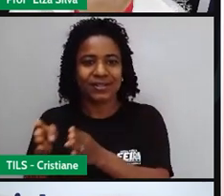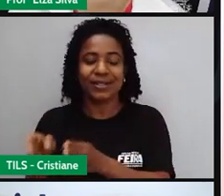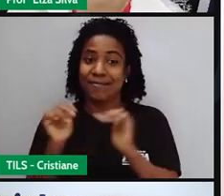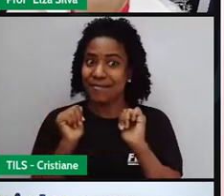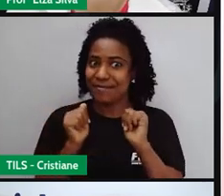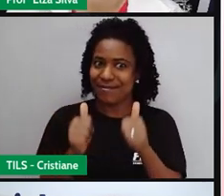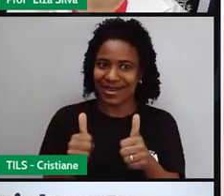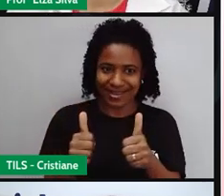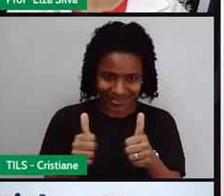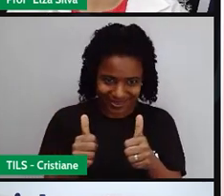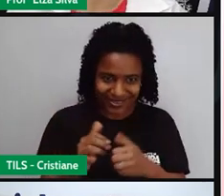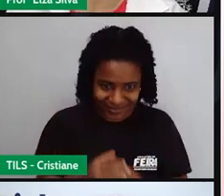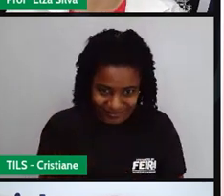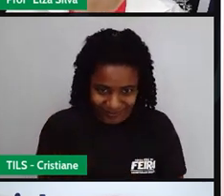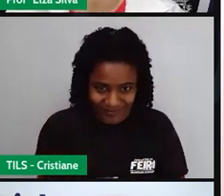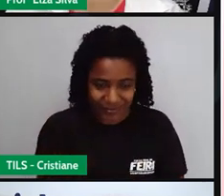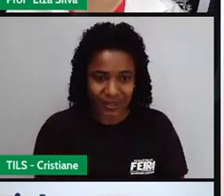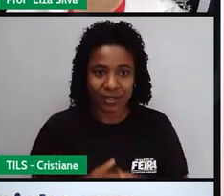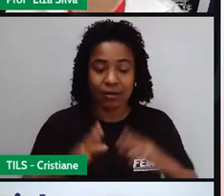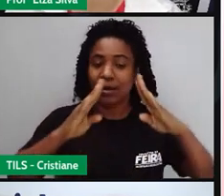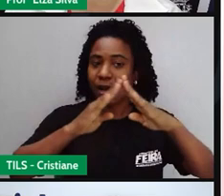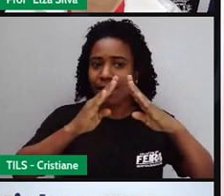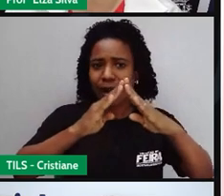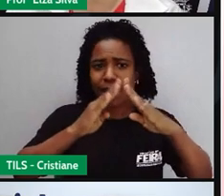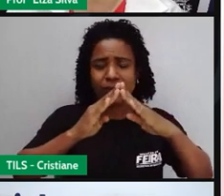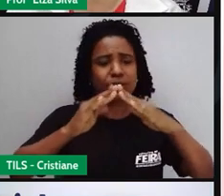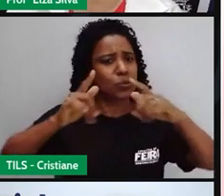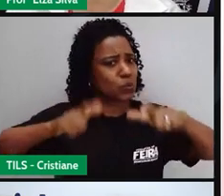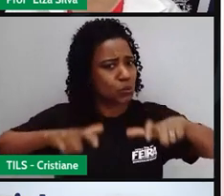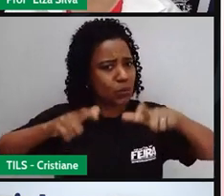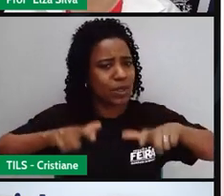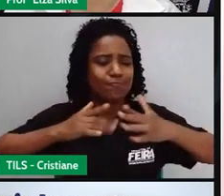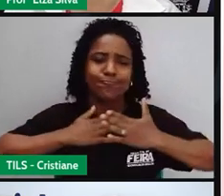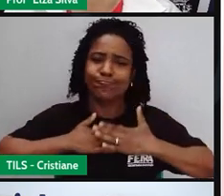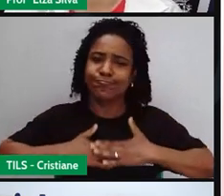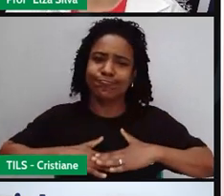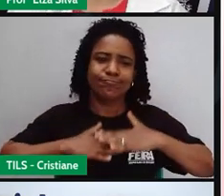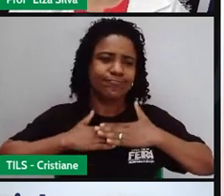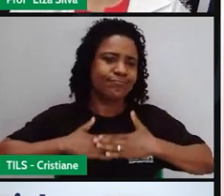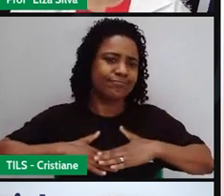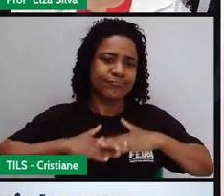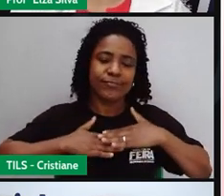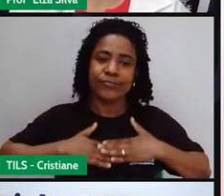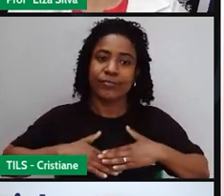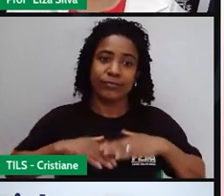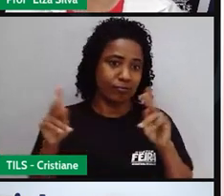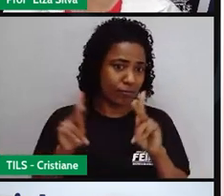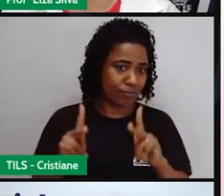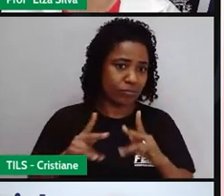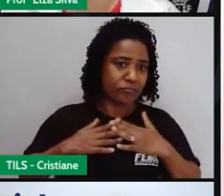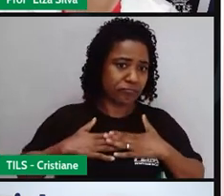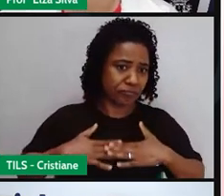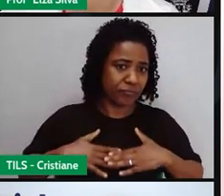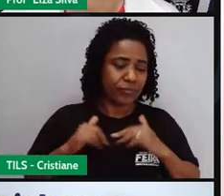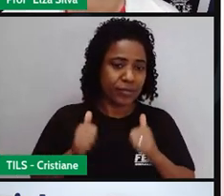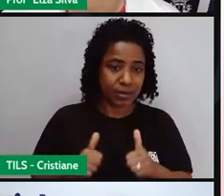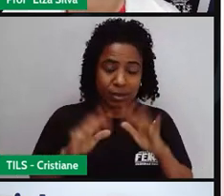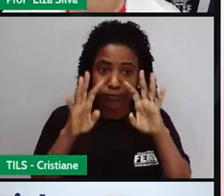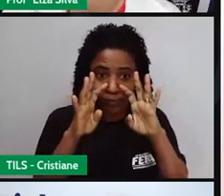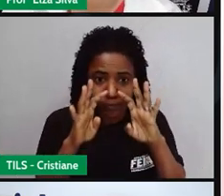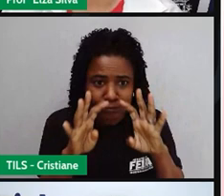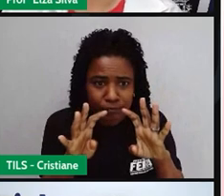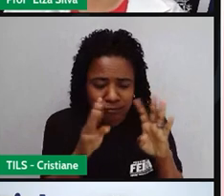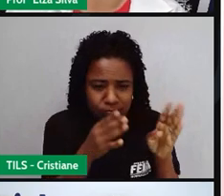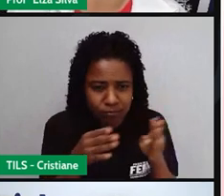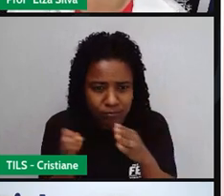e produtivo. Busque, na sua casa, um local tranquilo, para que você possa se concentrar na nossa aula.